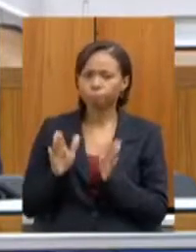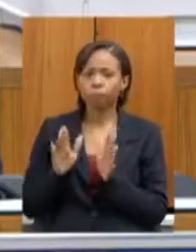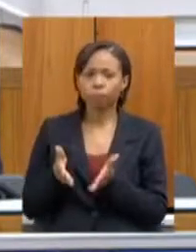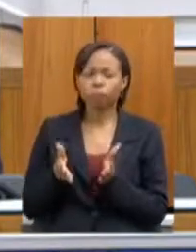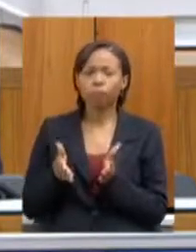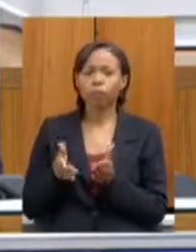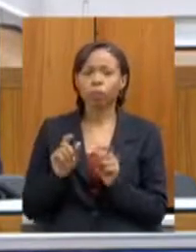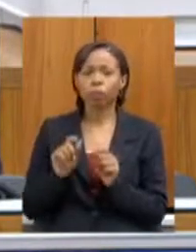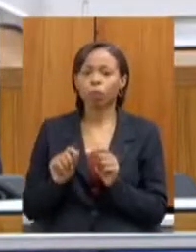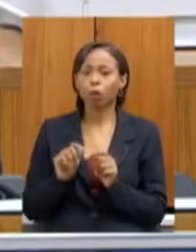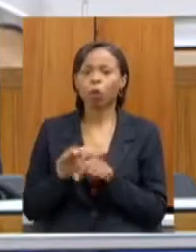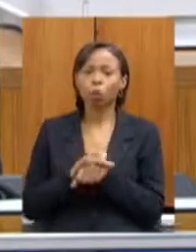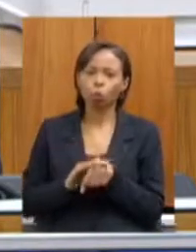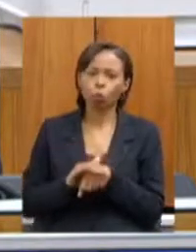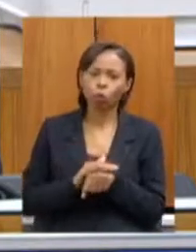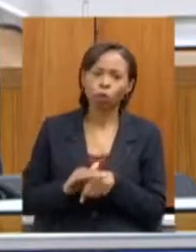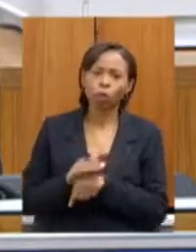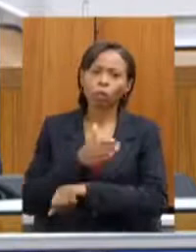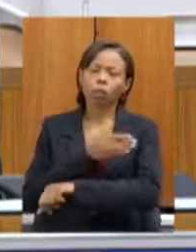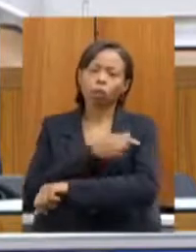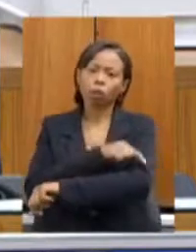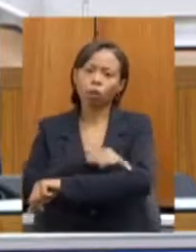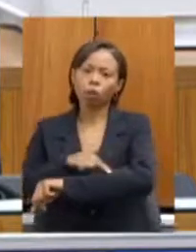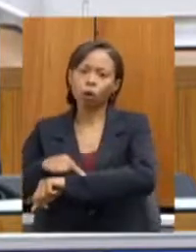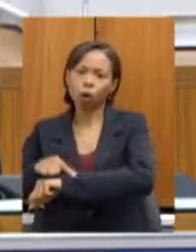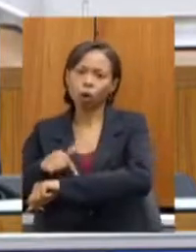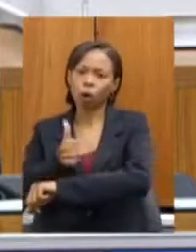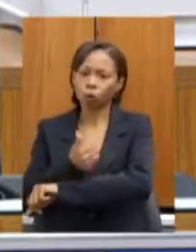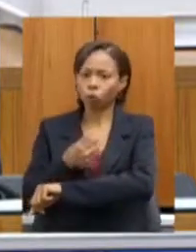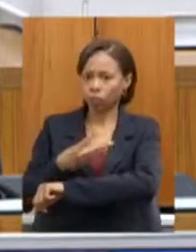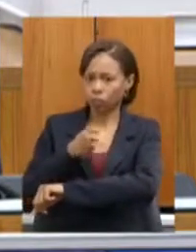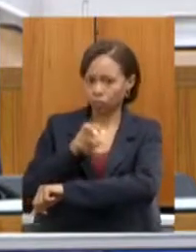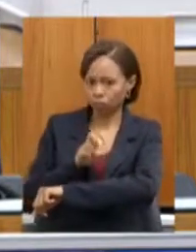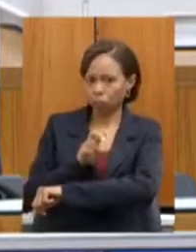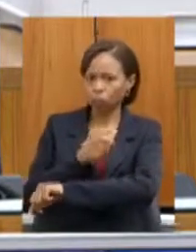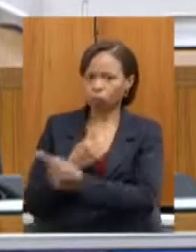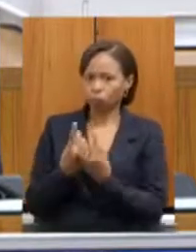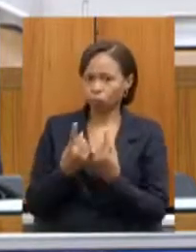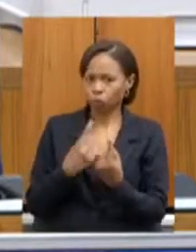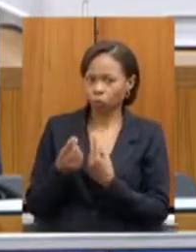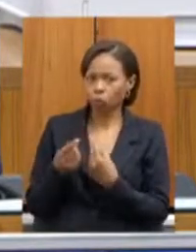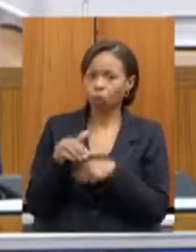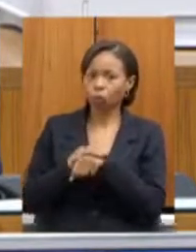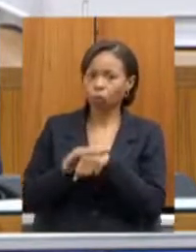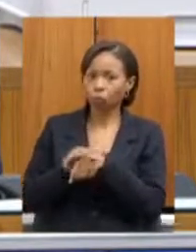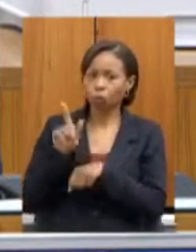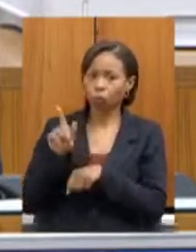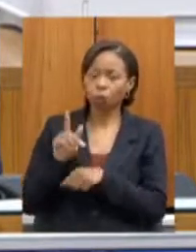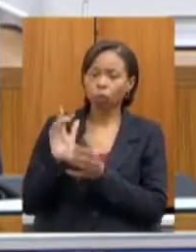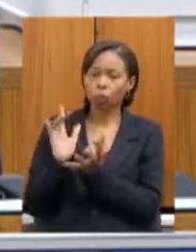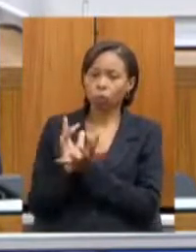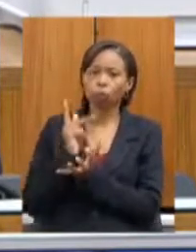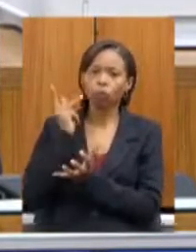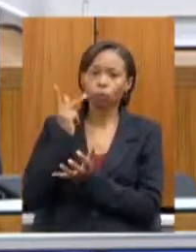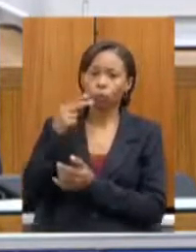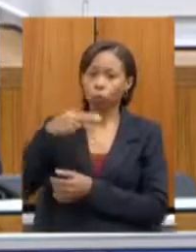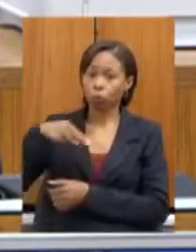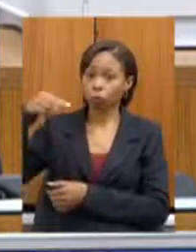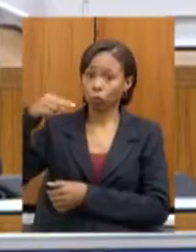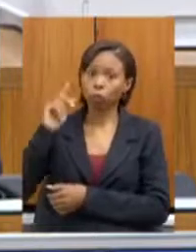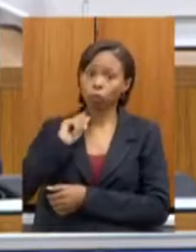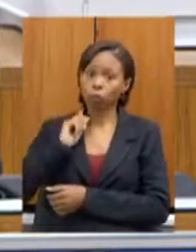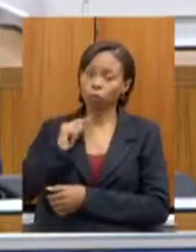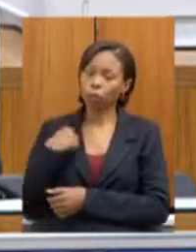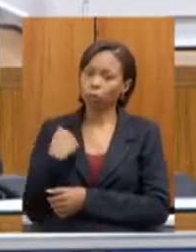em conversas com o 3.5 a partir da provocação da bancada do norte de Minas a gente está confiante